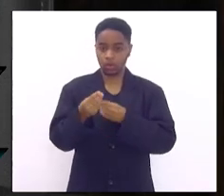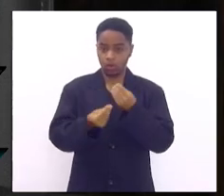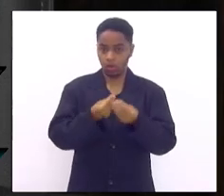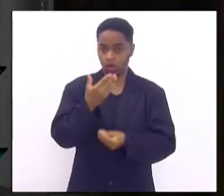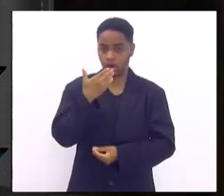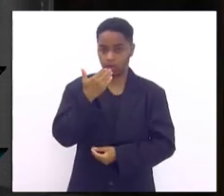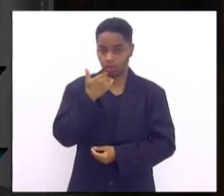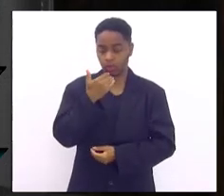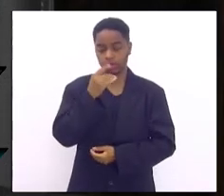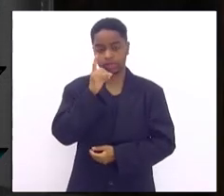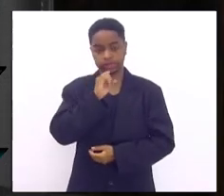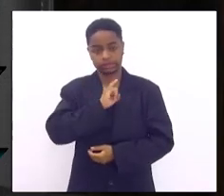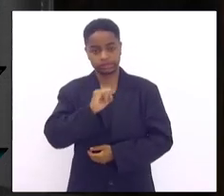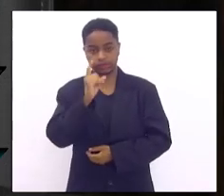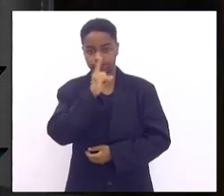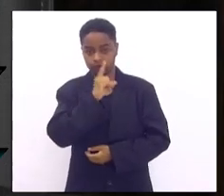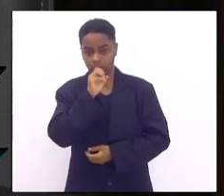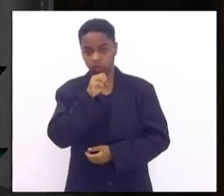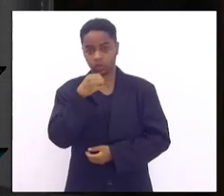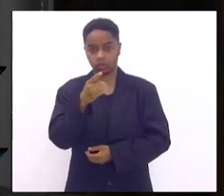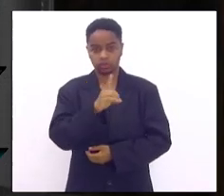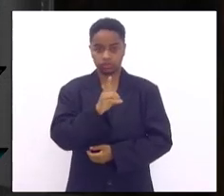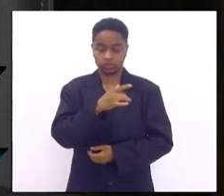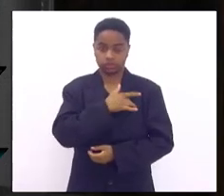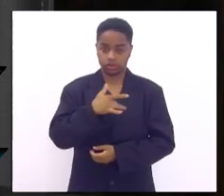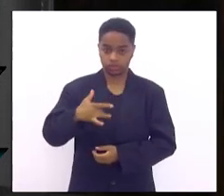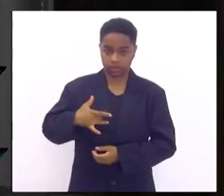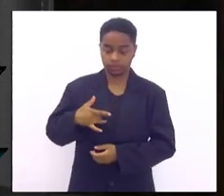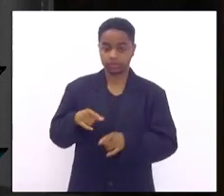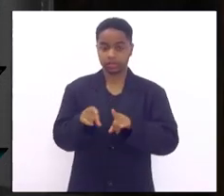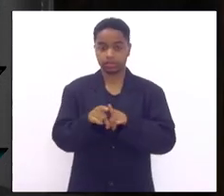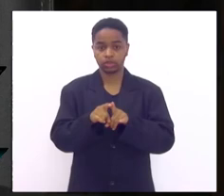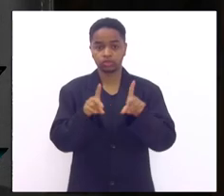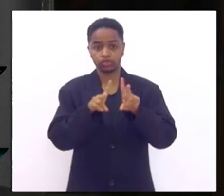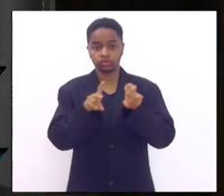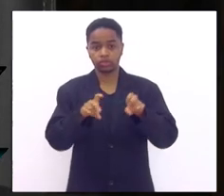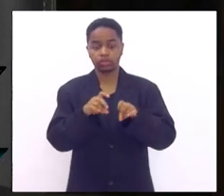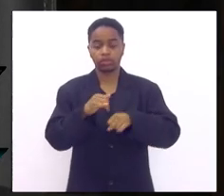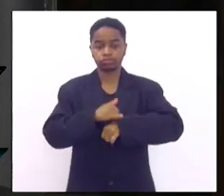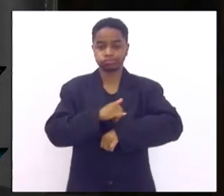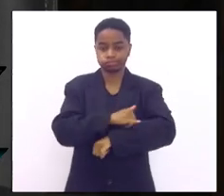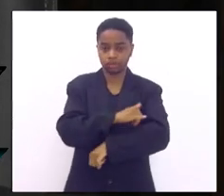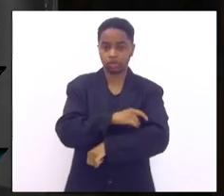desequilibrada a questão da humesidade que a gente vai fazer o cálculo do IMC